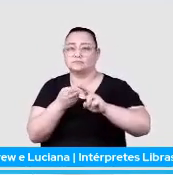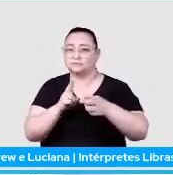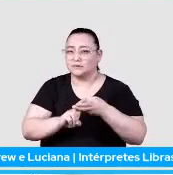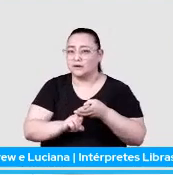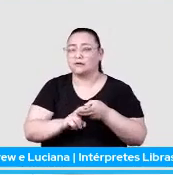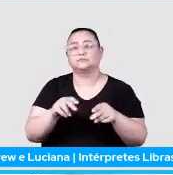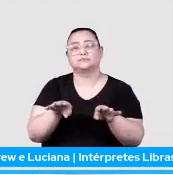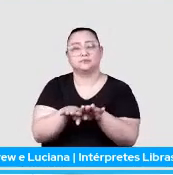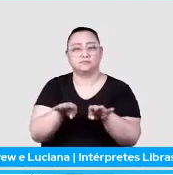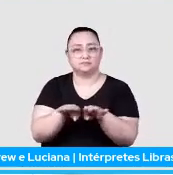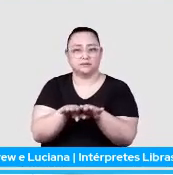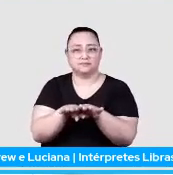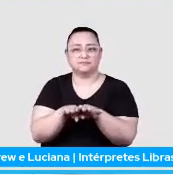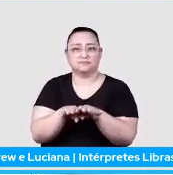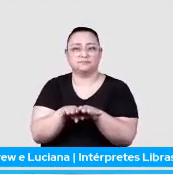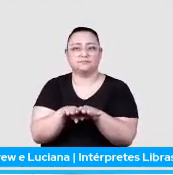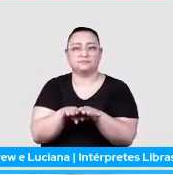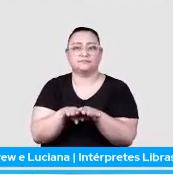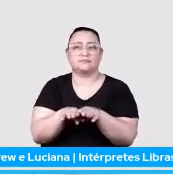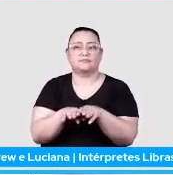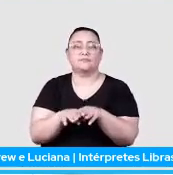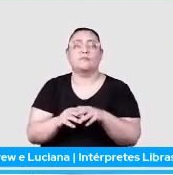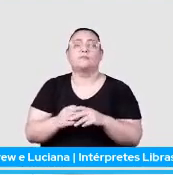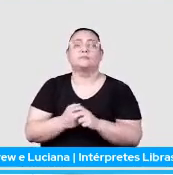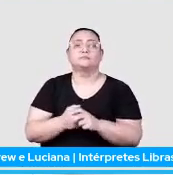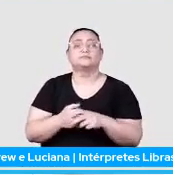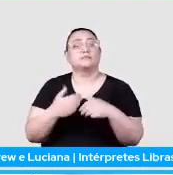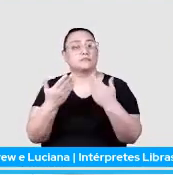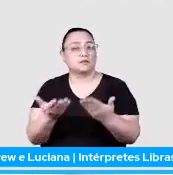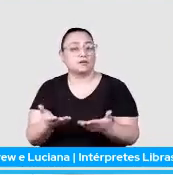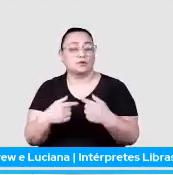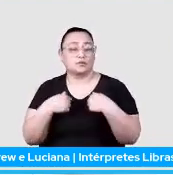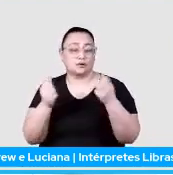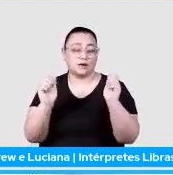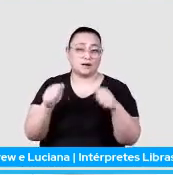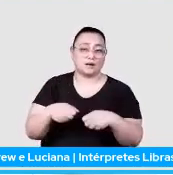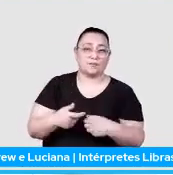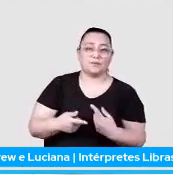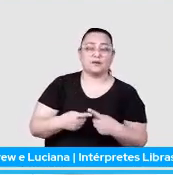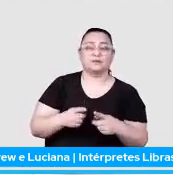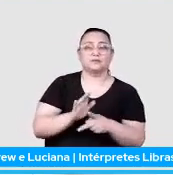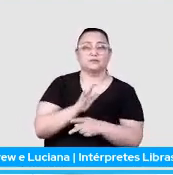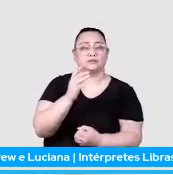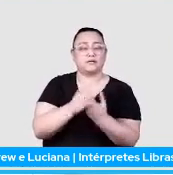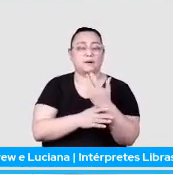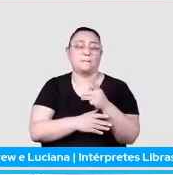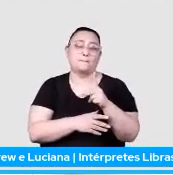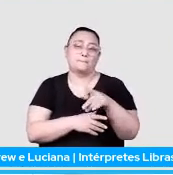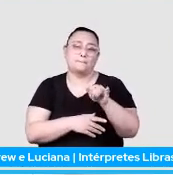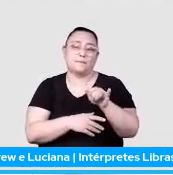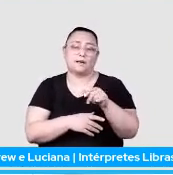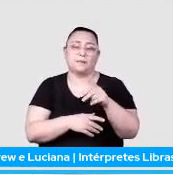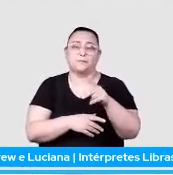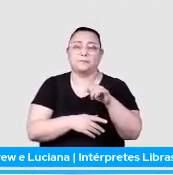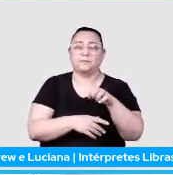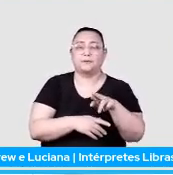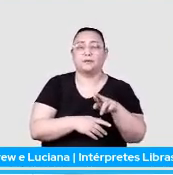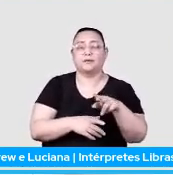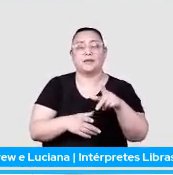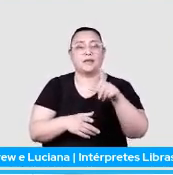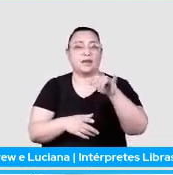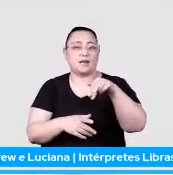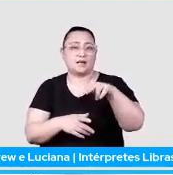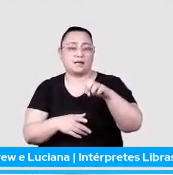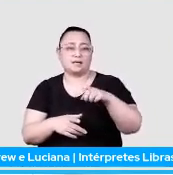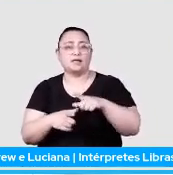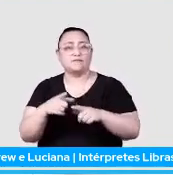pelos monitors. Então, eu sou capaz de criar um pipeline que vá salvar essas estatísticas no